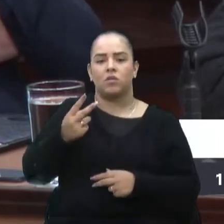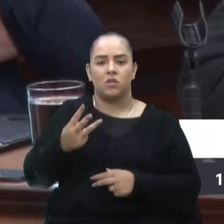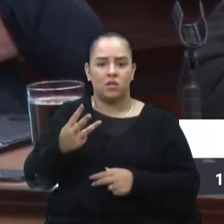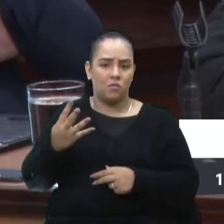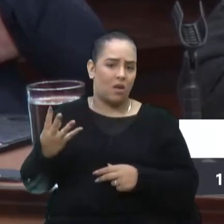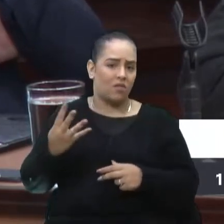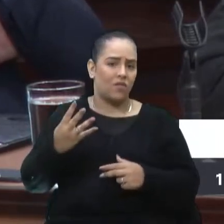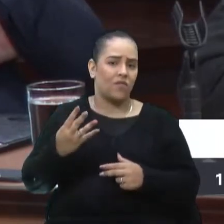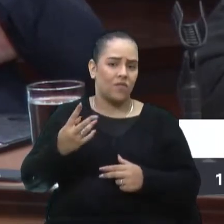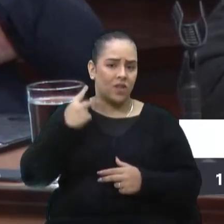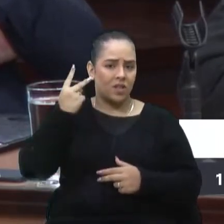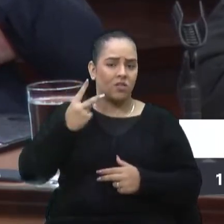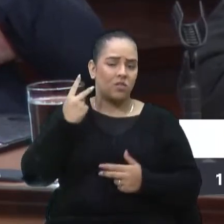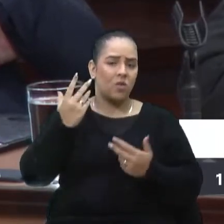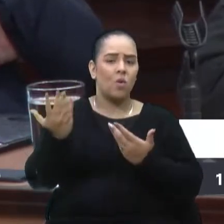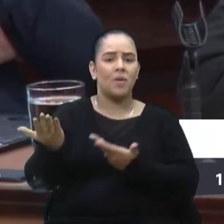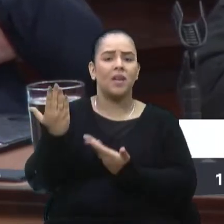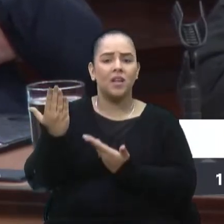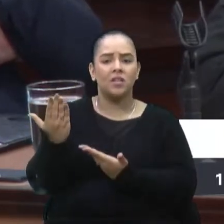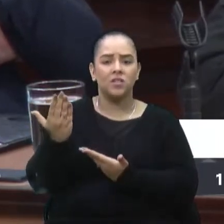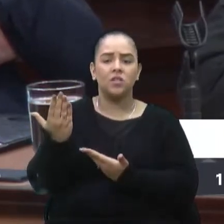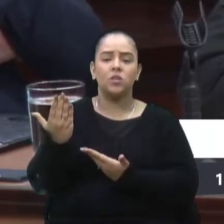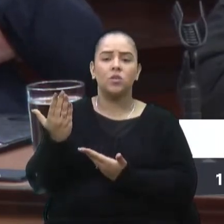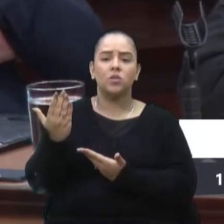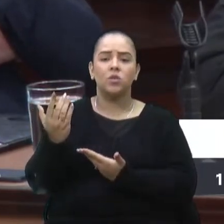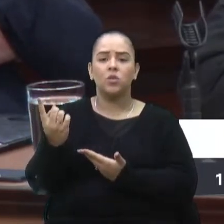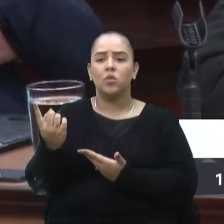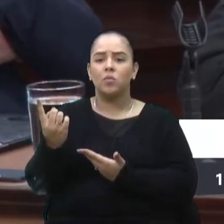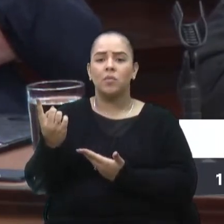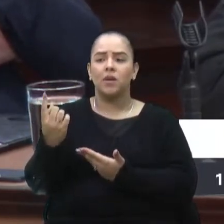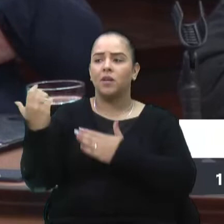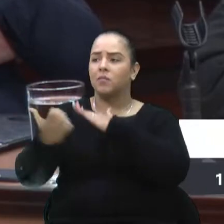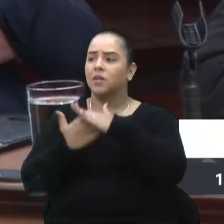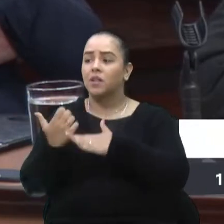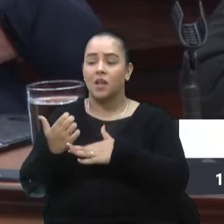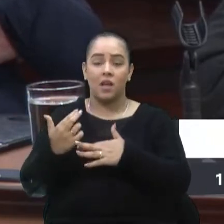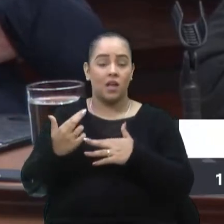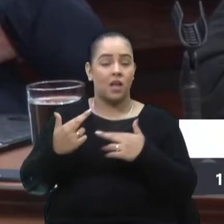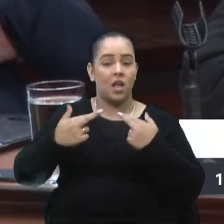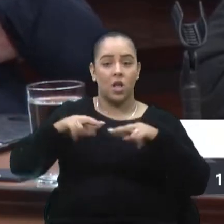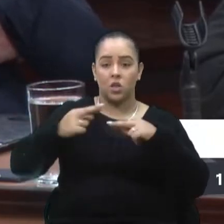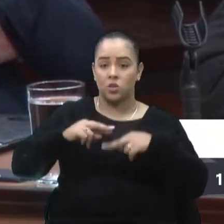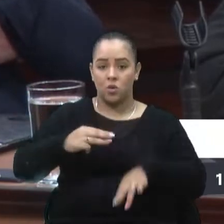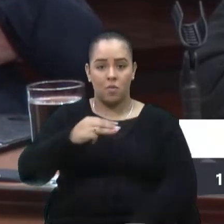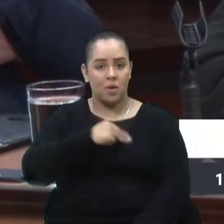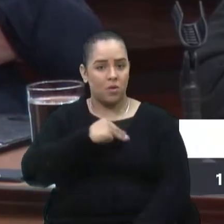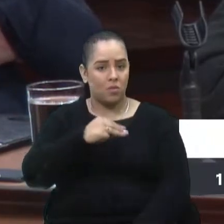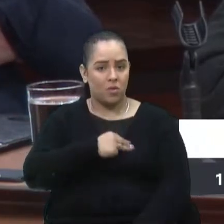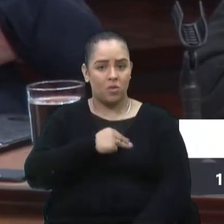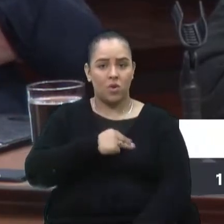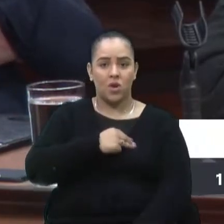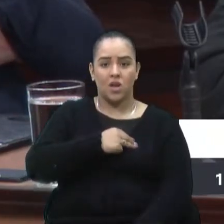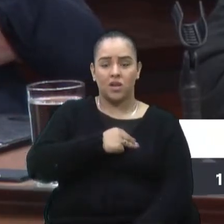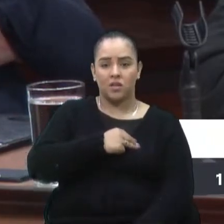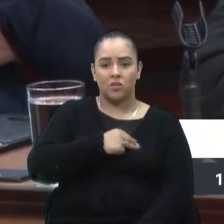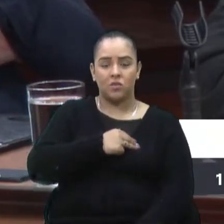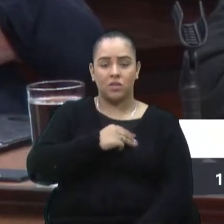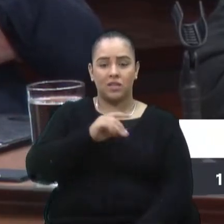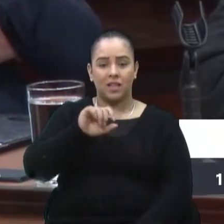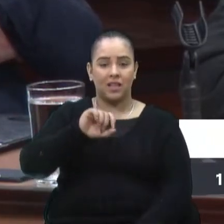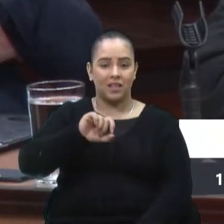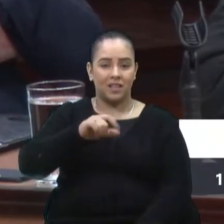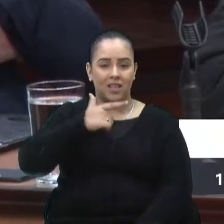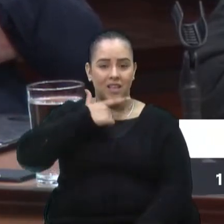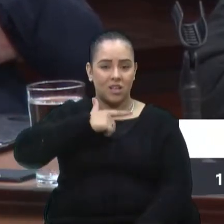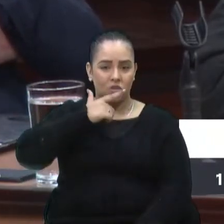que homenageavam sempre uma ou outra empresa. Randon e Marco Polo, aqui, os queijos lá do Raul Randon, que era o eu mais comia, quando tinha as